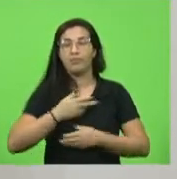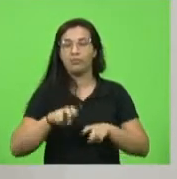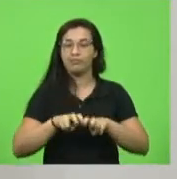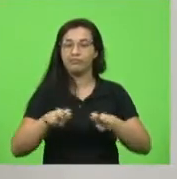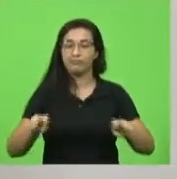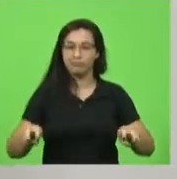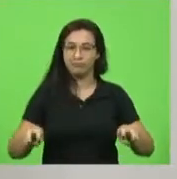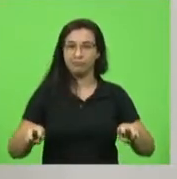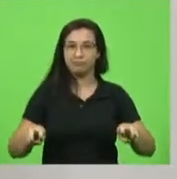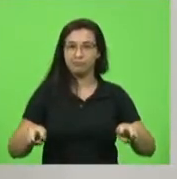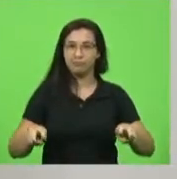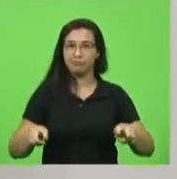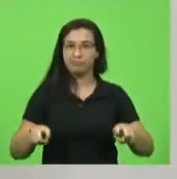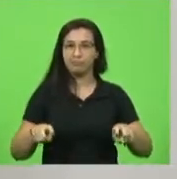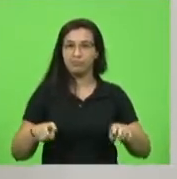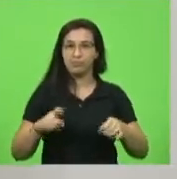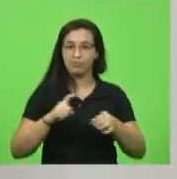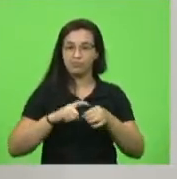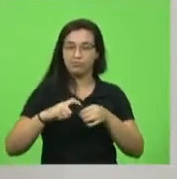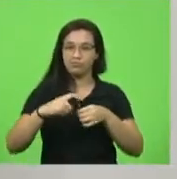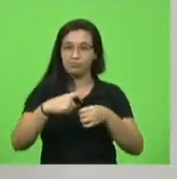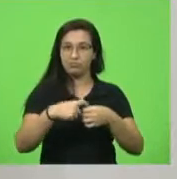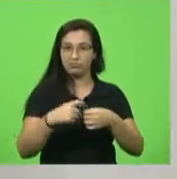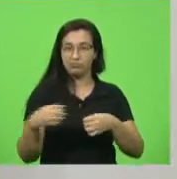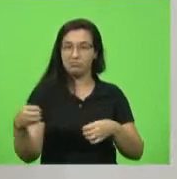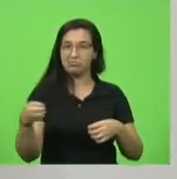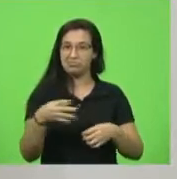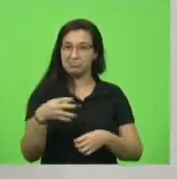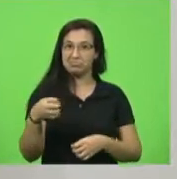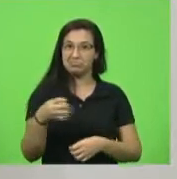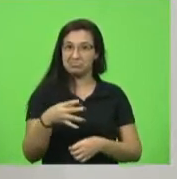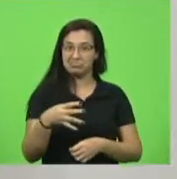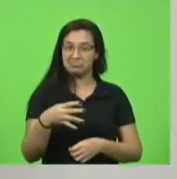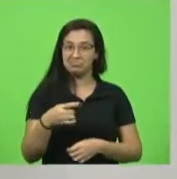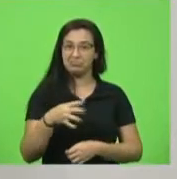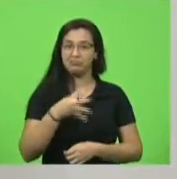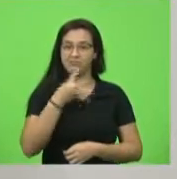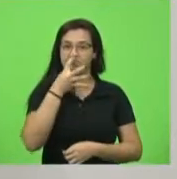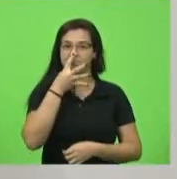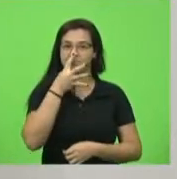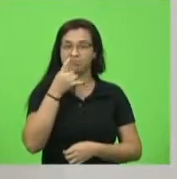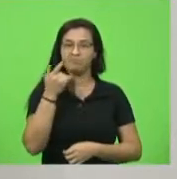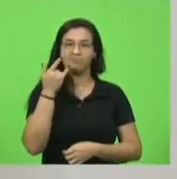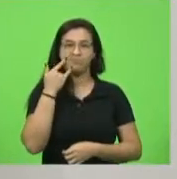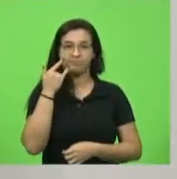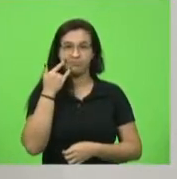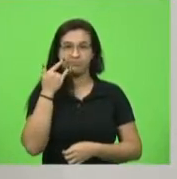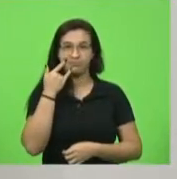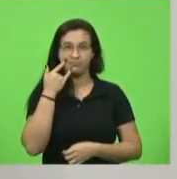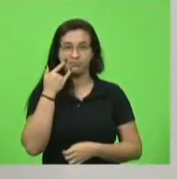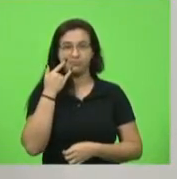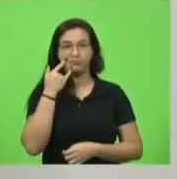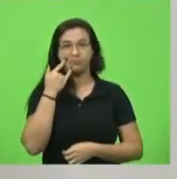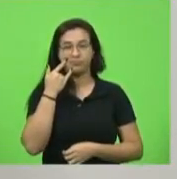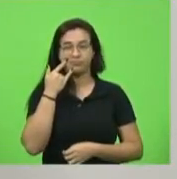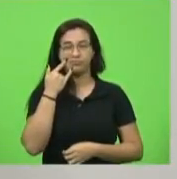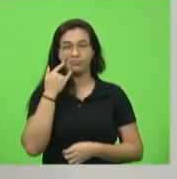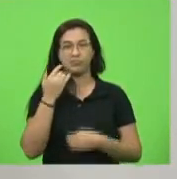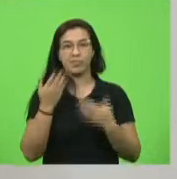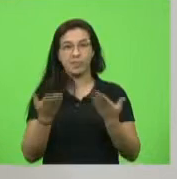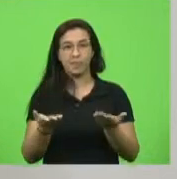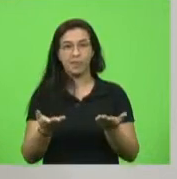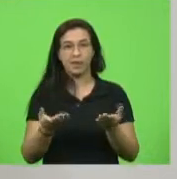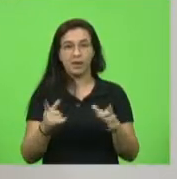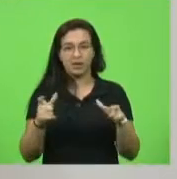por essa nova composição. Orgulhosa do Mauro, já disse em outras ocasiões, um homem que vem de uma cidade